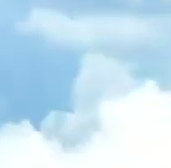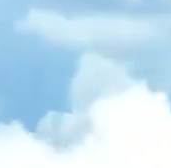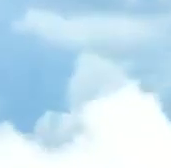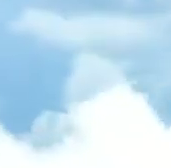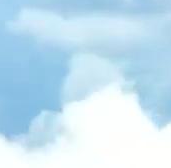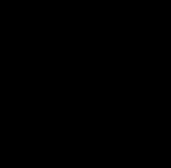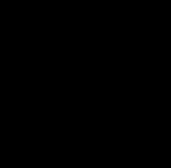AQU